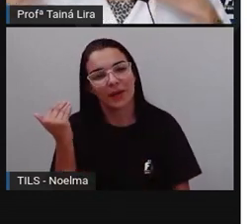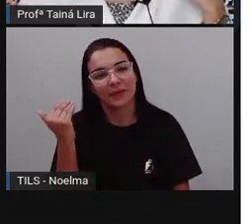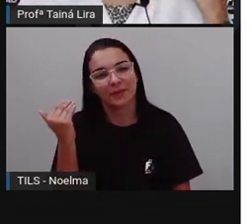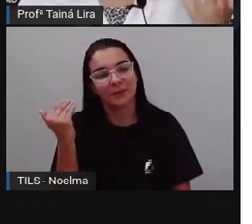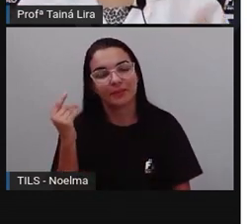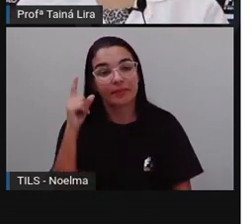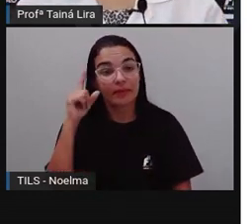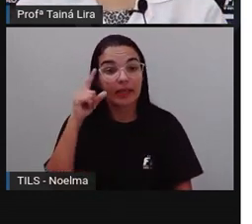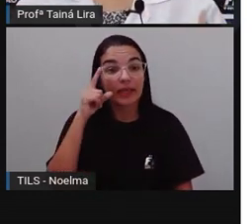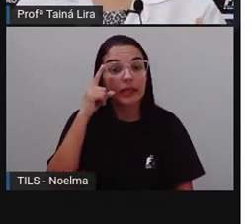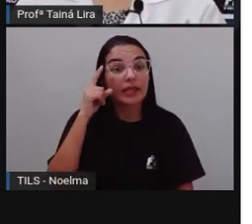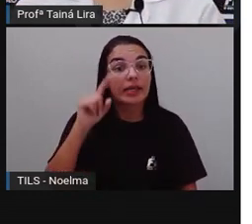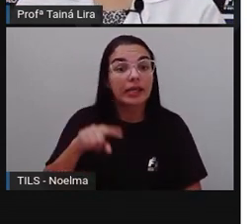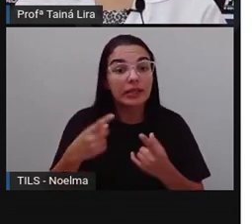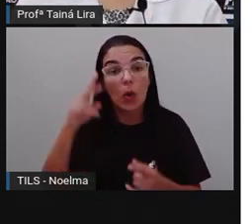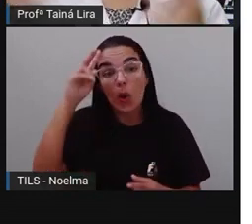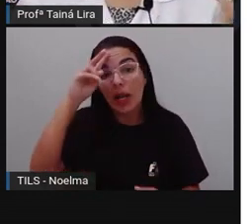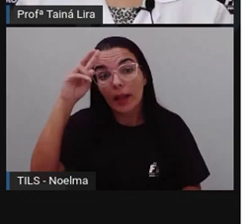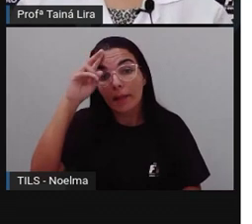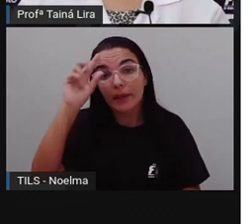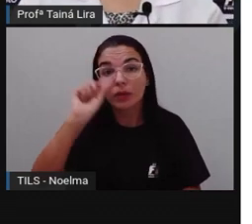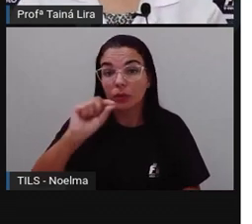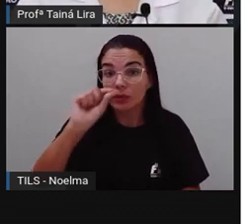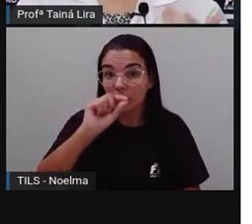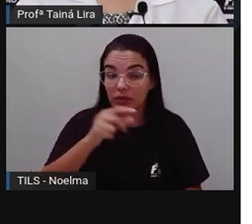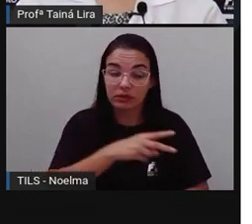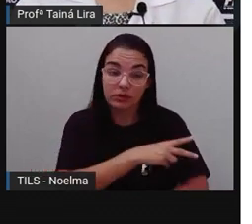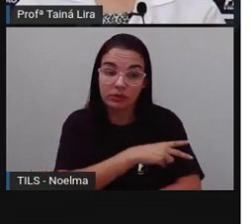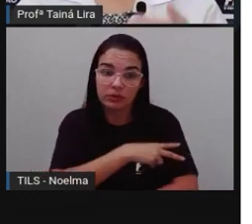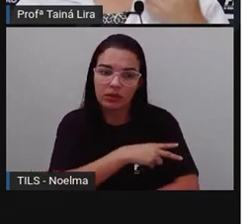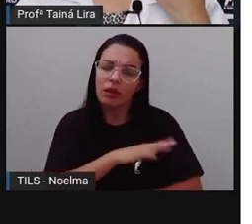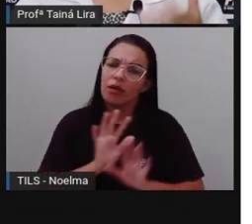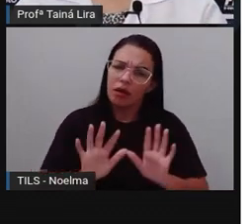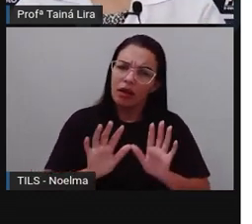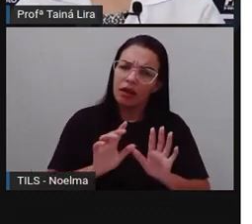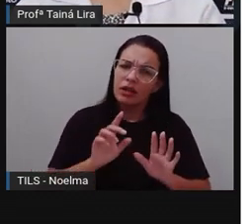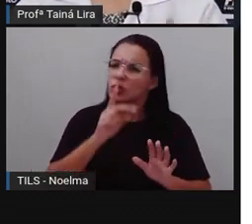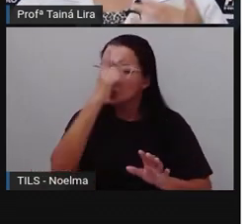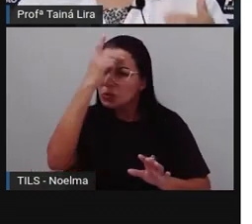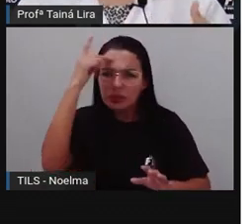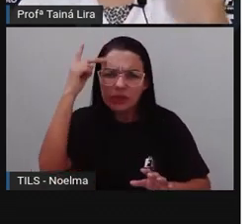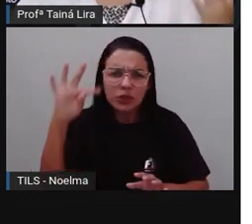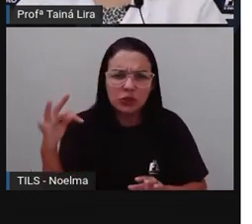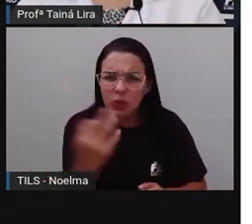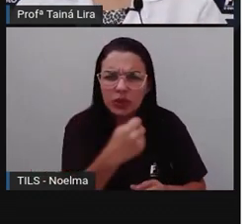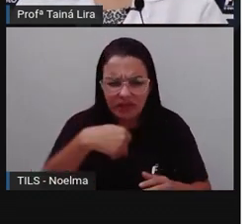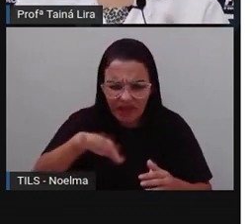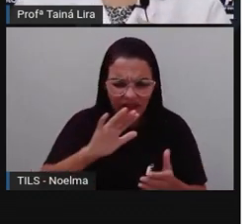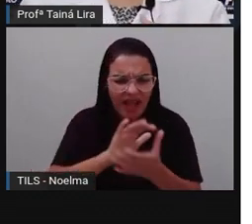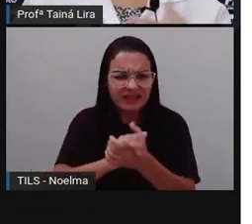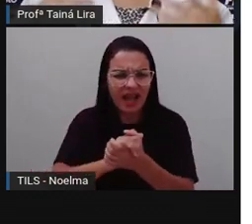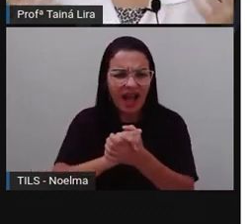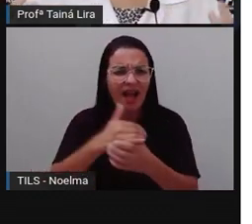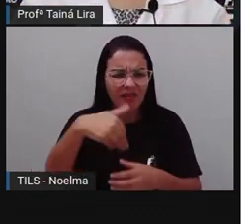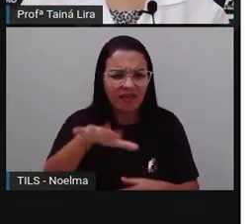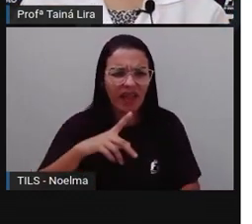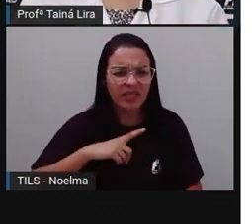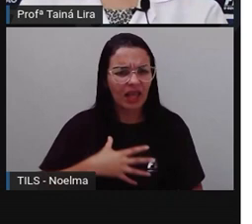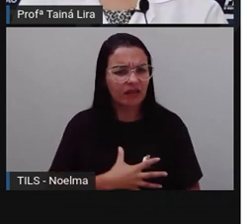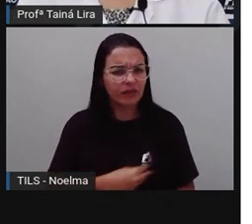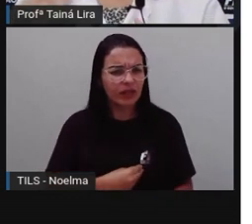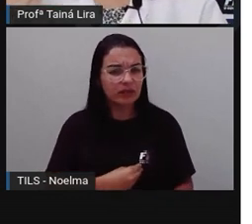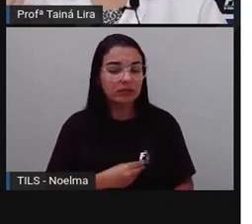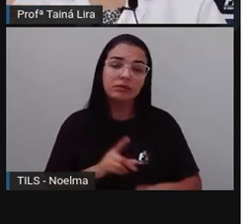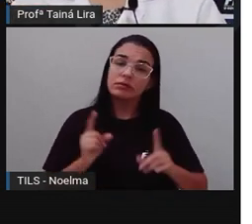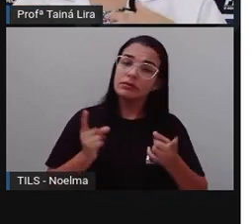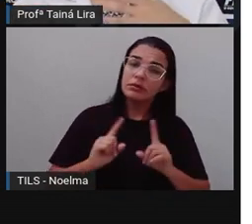Lembrando ao segundo ano, né, Que nem todo mundo vai casar, vai ter filho, não é verdade? Pode acontecer, né,